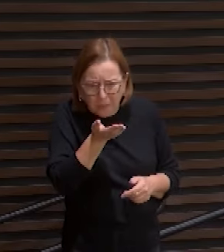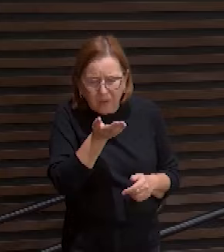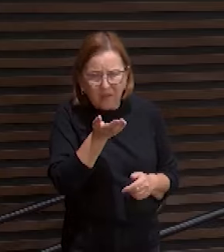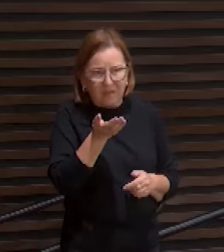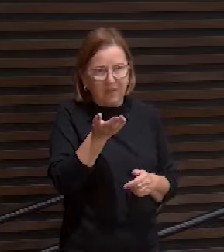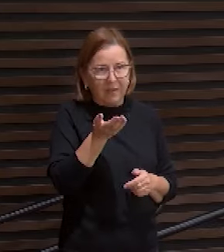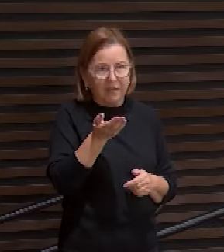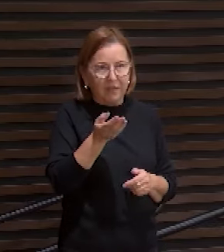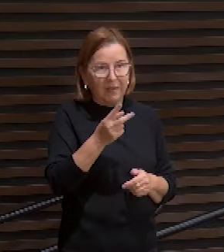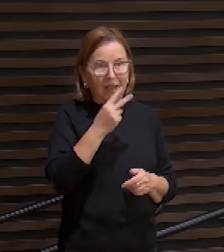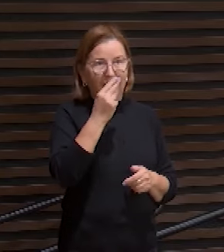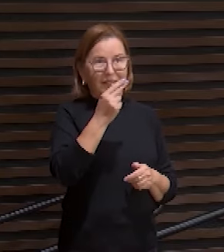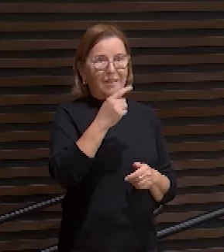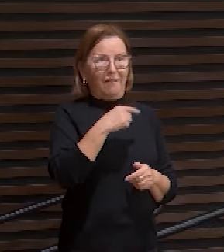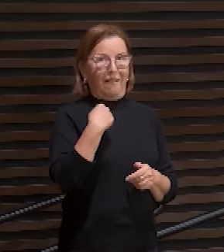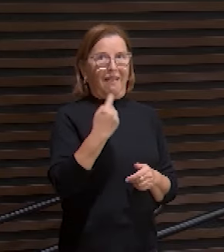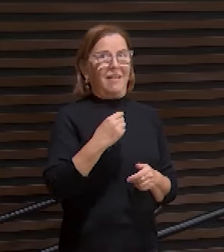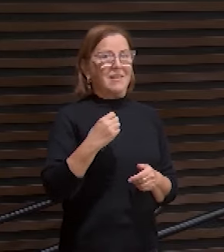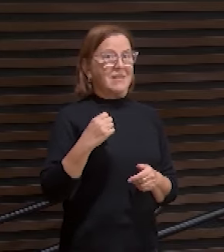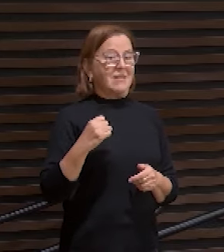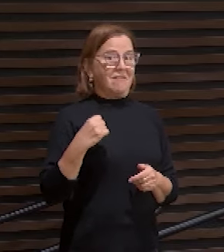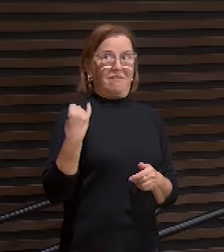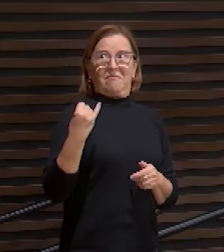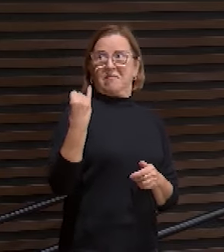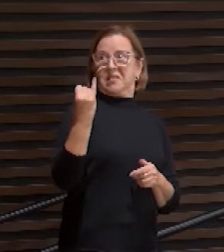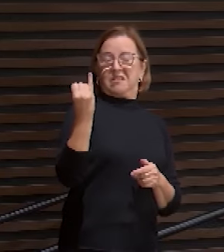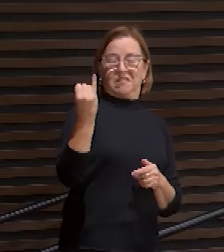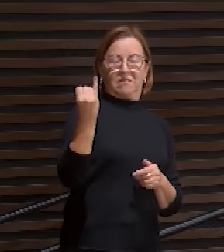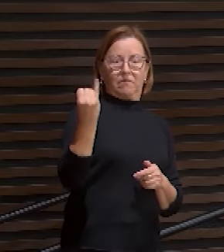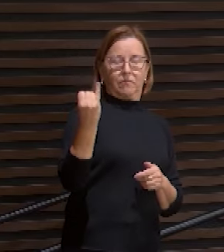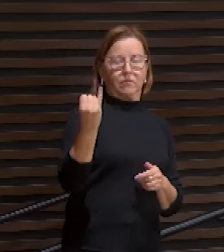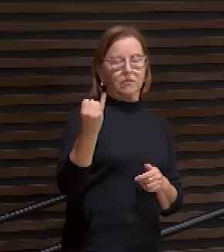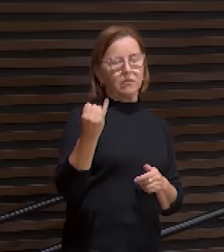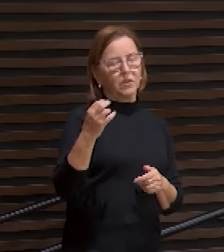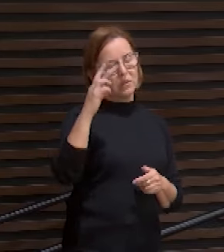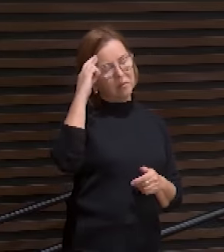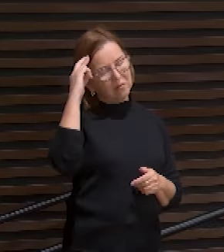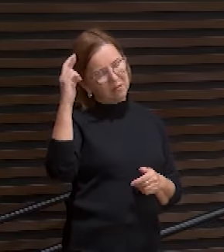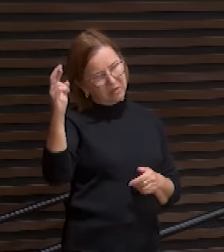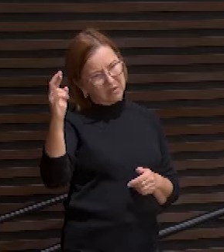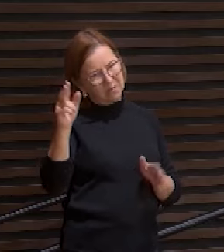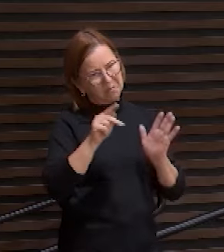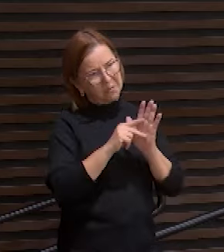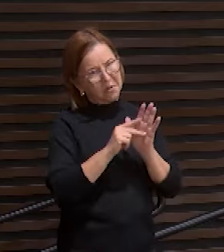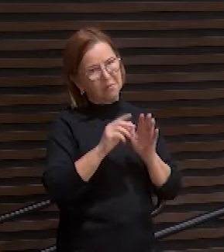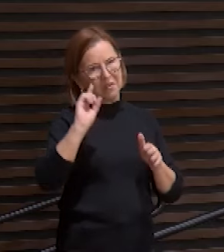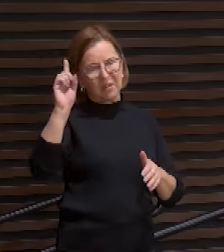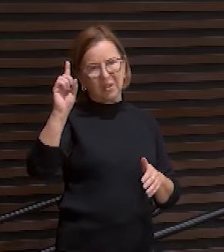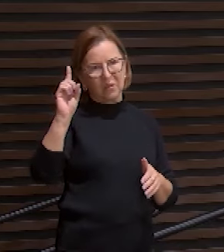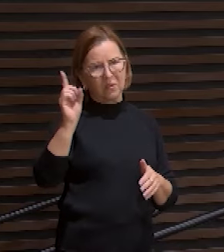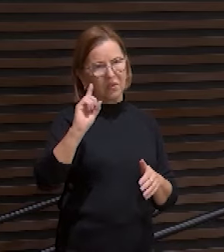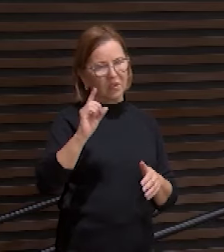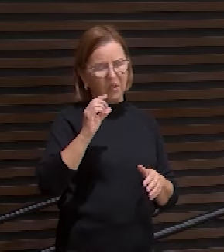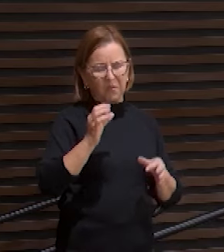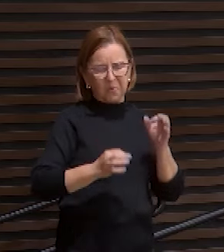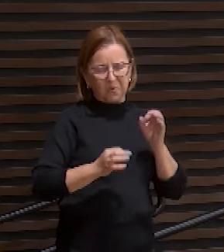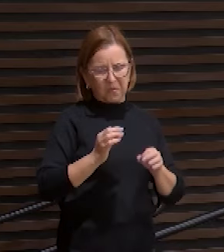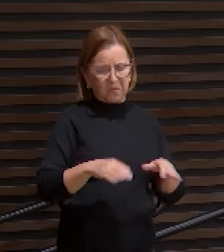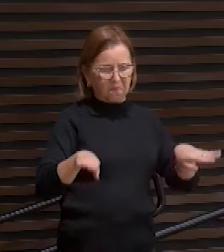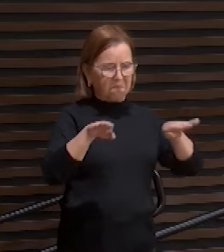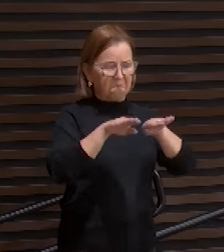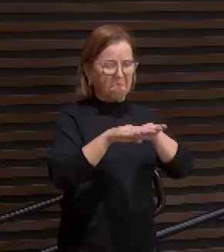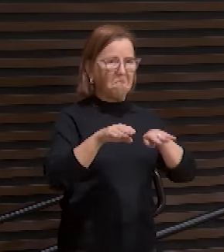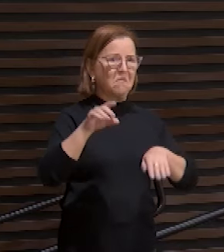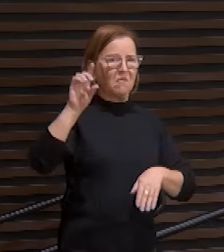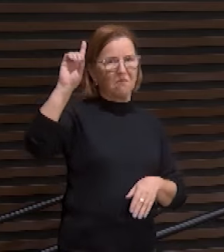achamos que somos alguma coisa. Ele, sendo Deus, não julgou como usurpação ser igual a Deus.